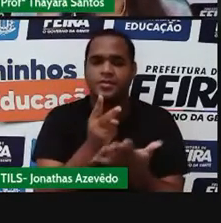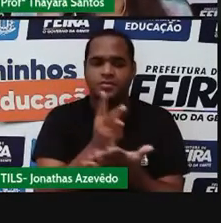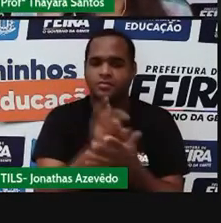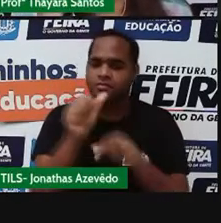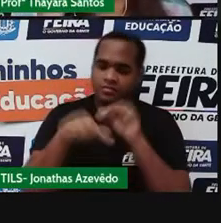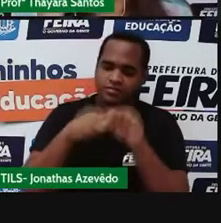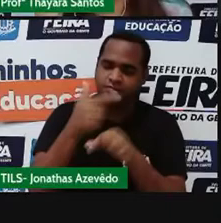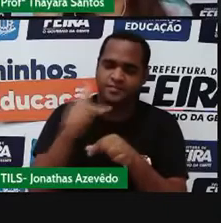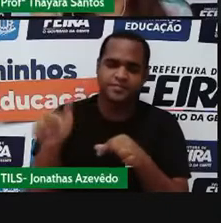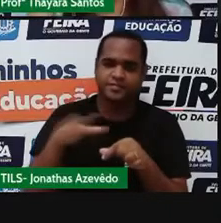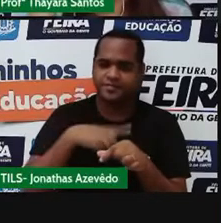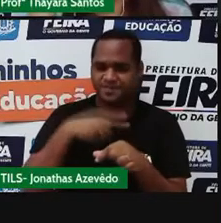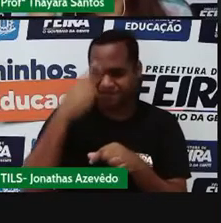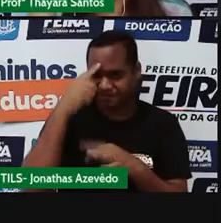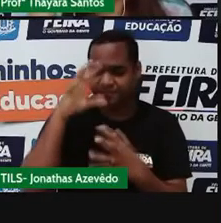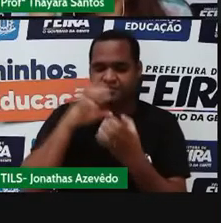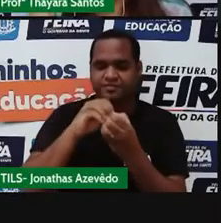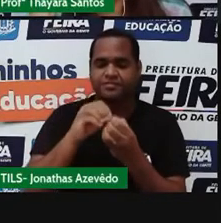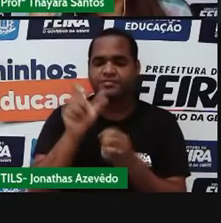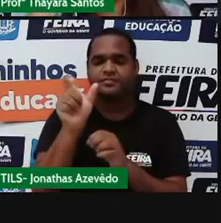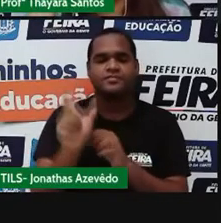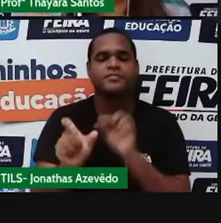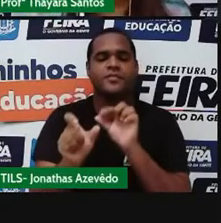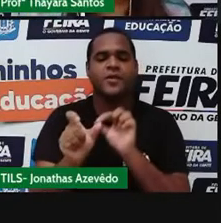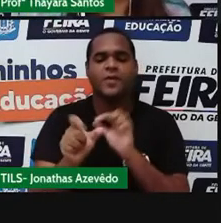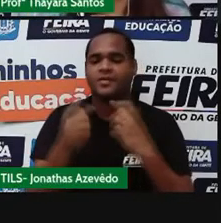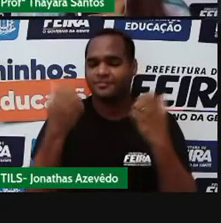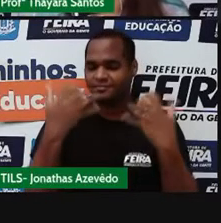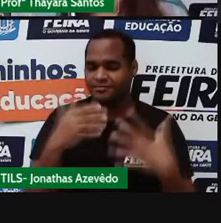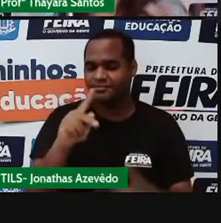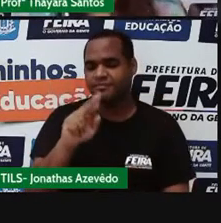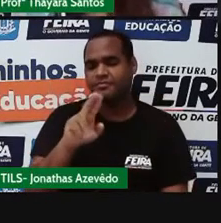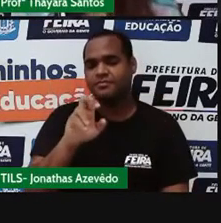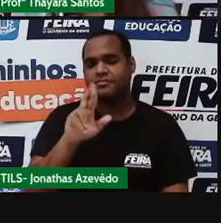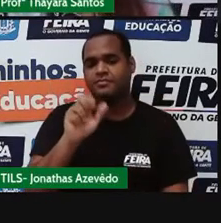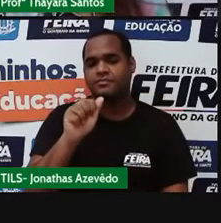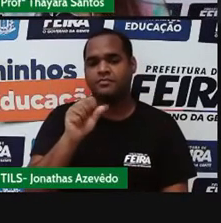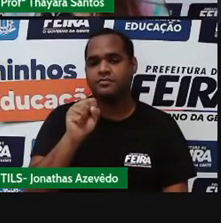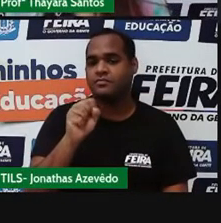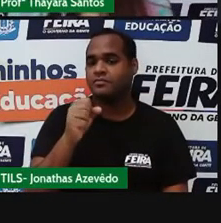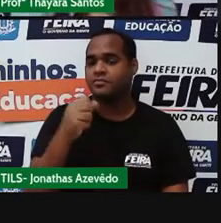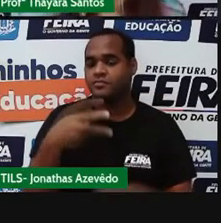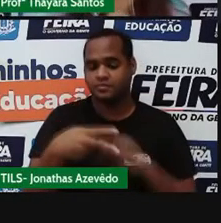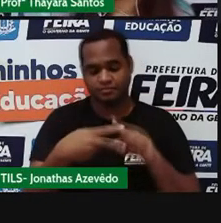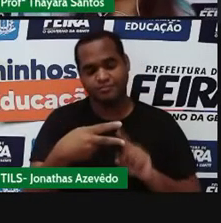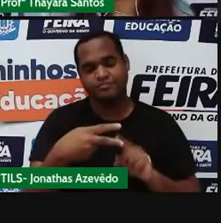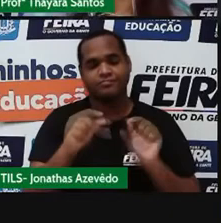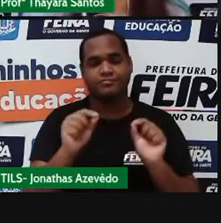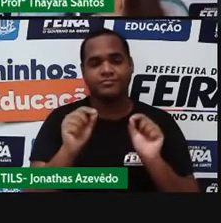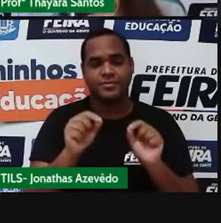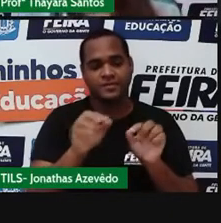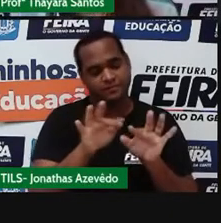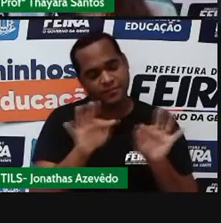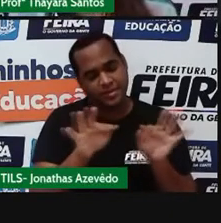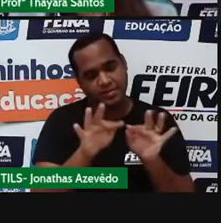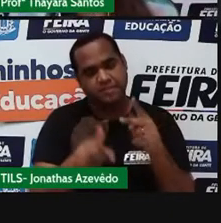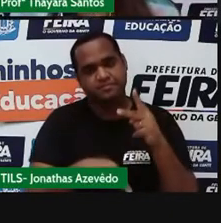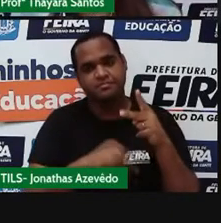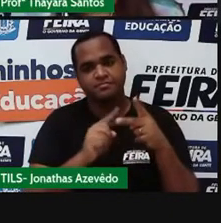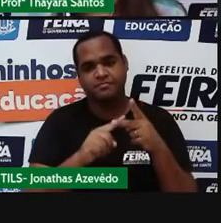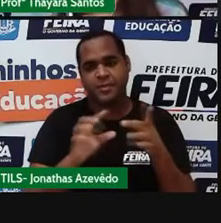Então, a gente pode classificar essas substâncias puras em duas categorias. Tem as simples e tem as